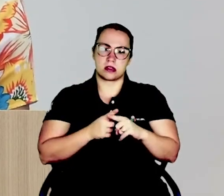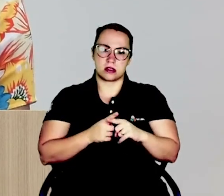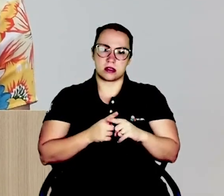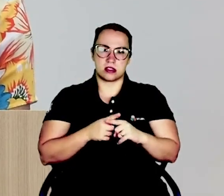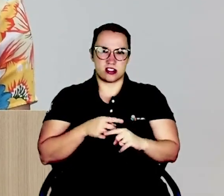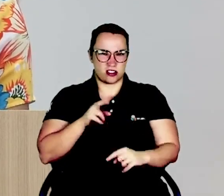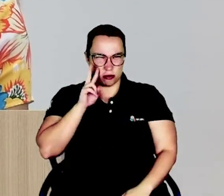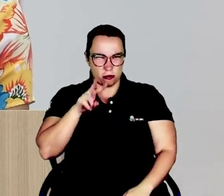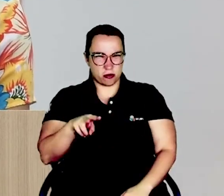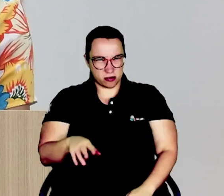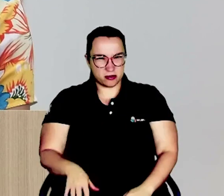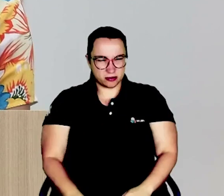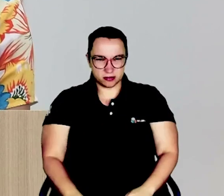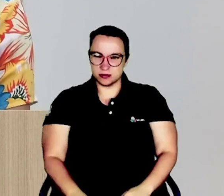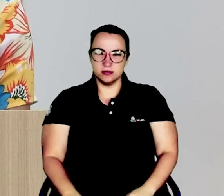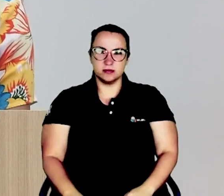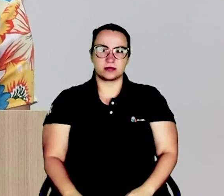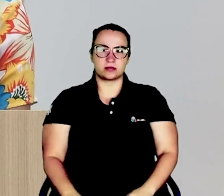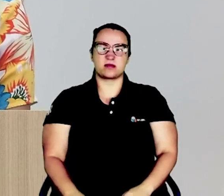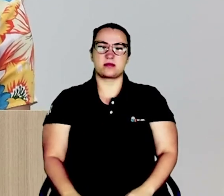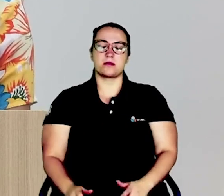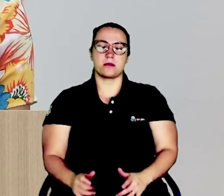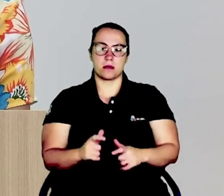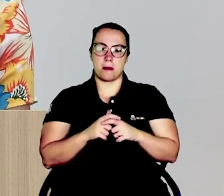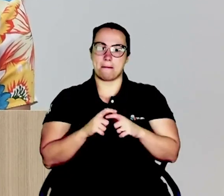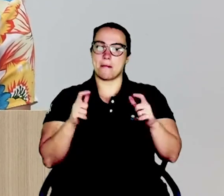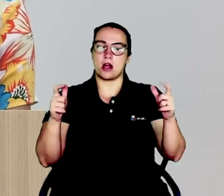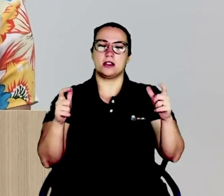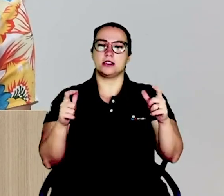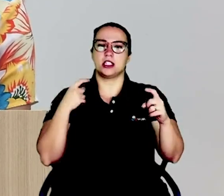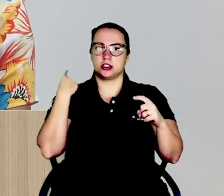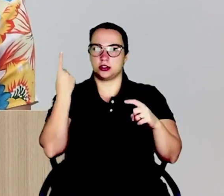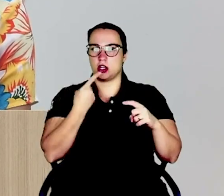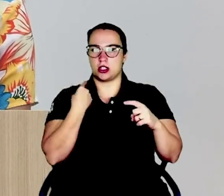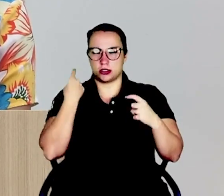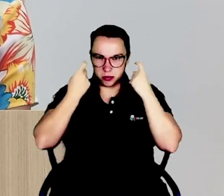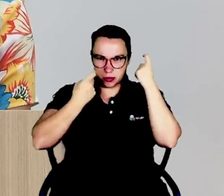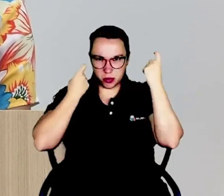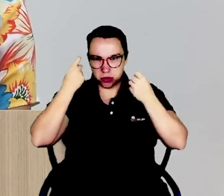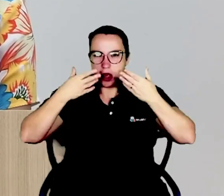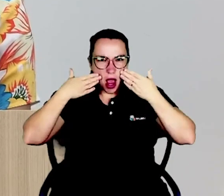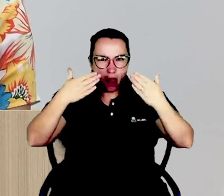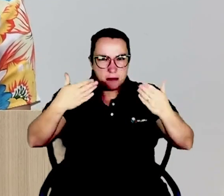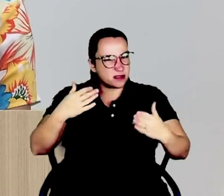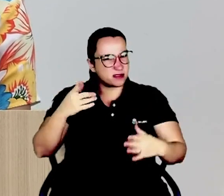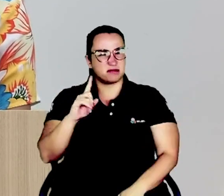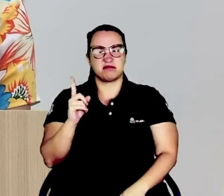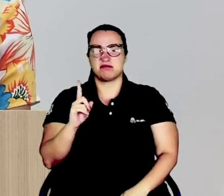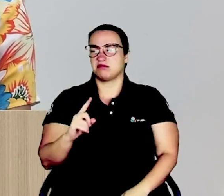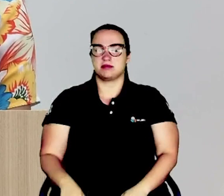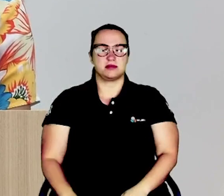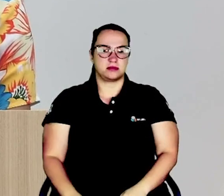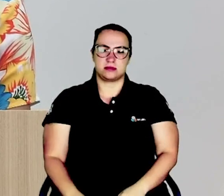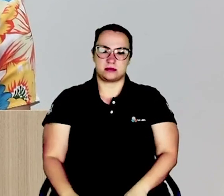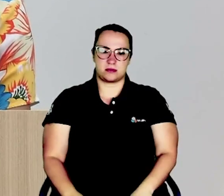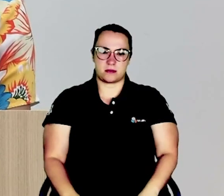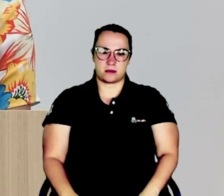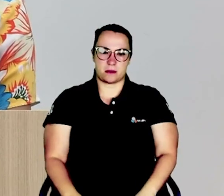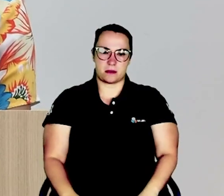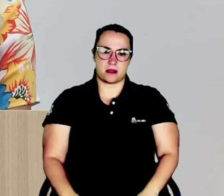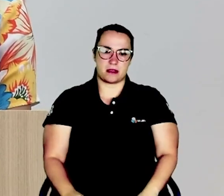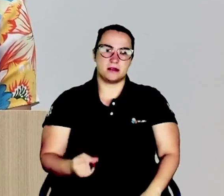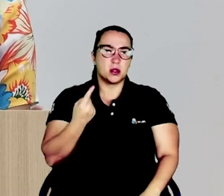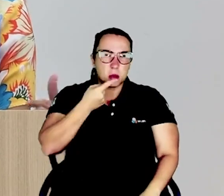não é? E, na maioria das vezes, nós não estamos preocupadas em aparecer. Aliás, isso vem em último grau.